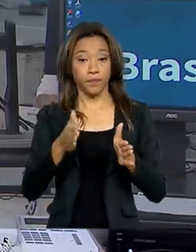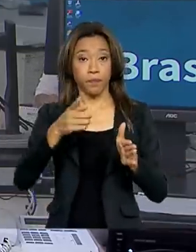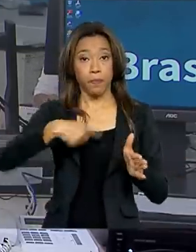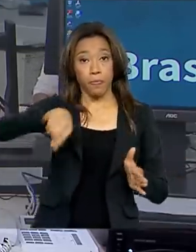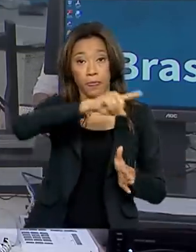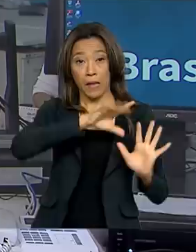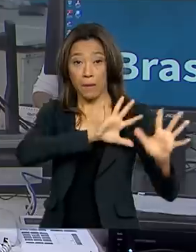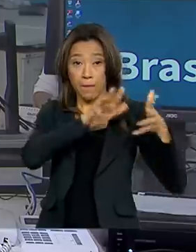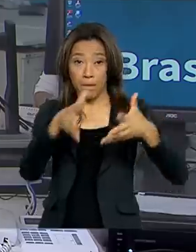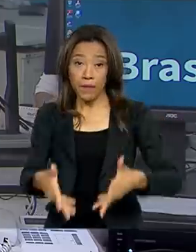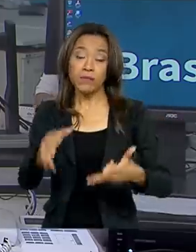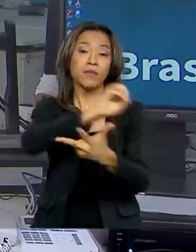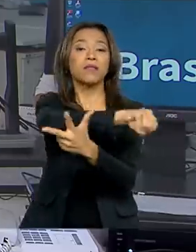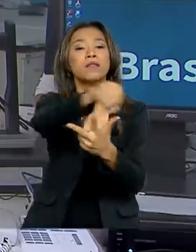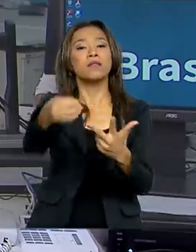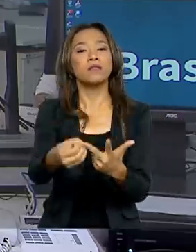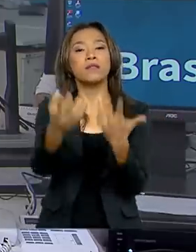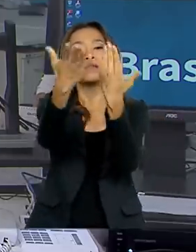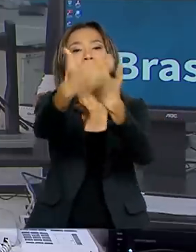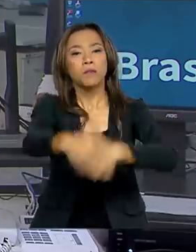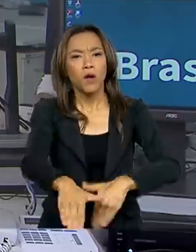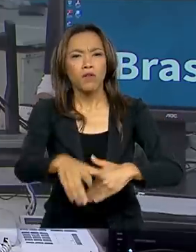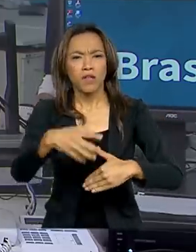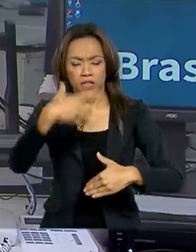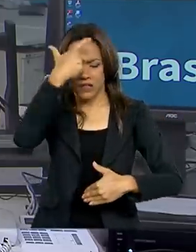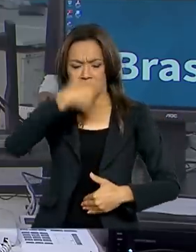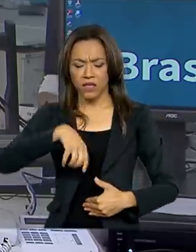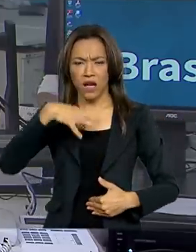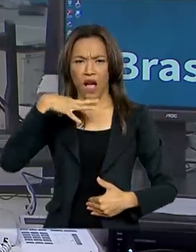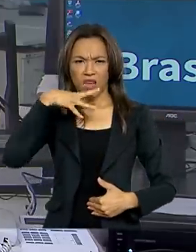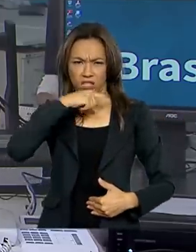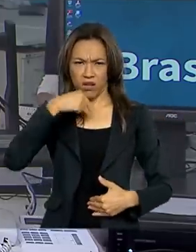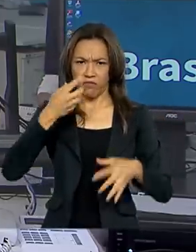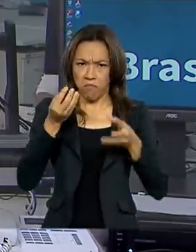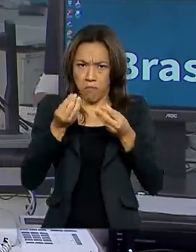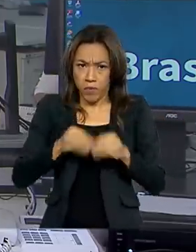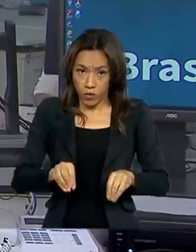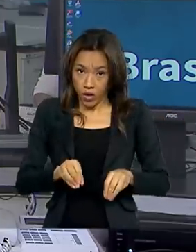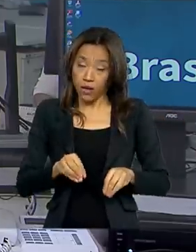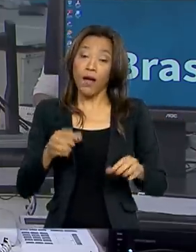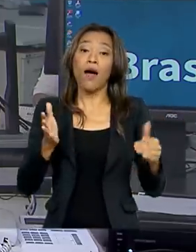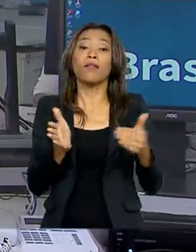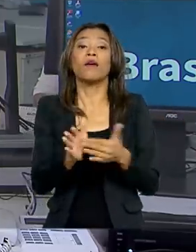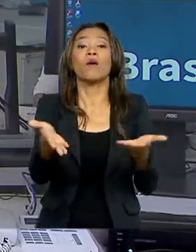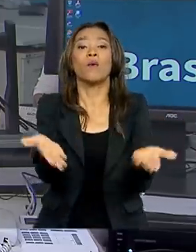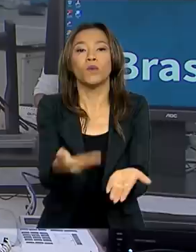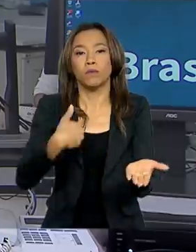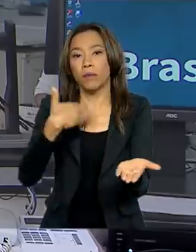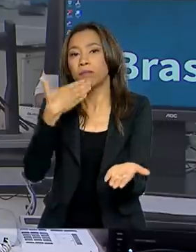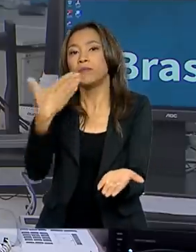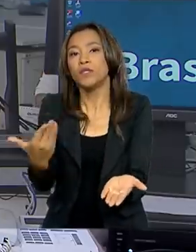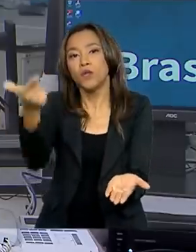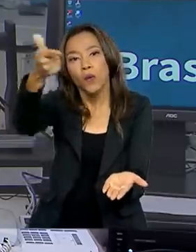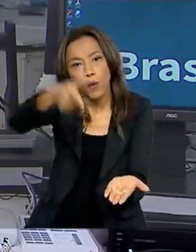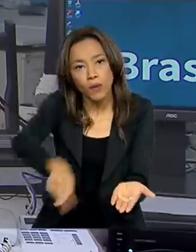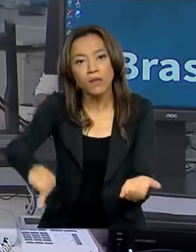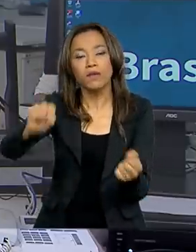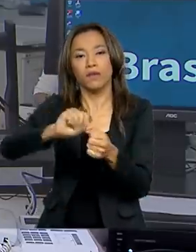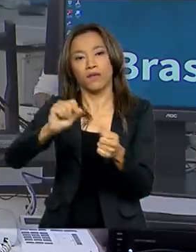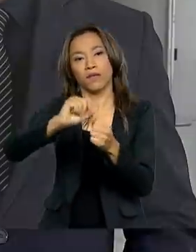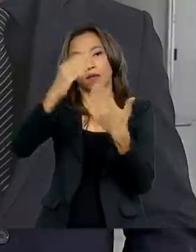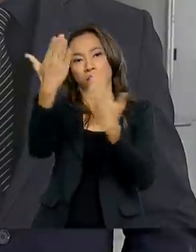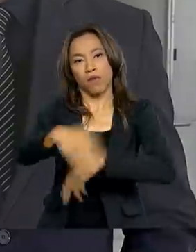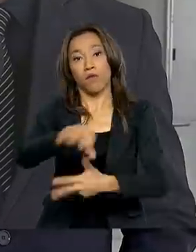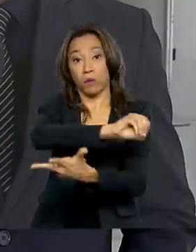Participantes do Exame Nacional do Ensino Médio, que se sentiram prejudicados de alguma forma, têm até hoje para pedir a reaplicação da prova. O